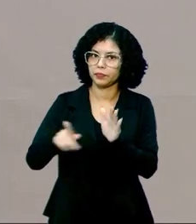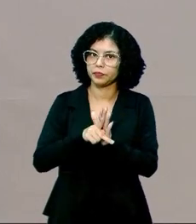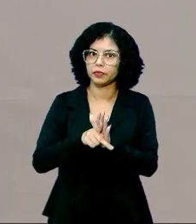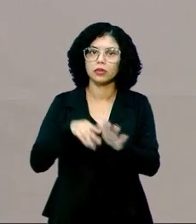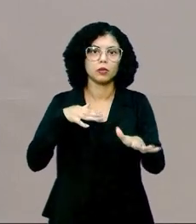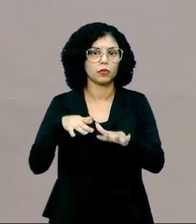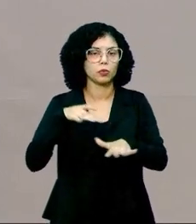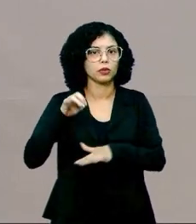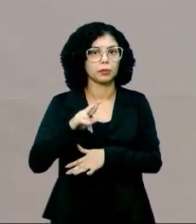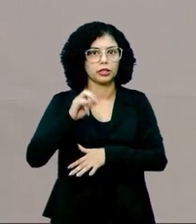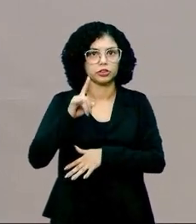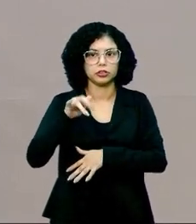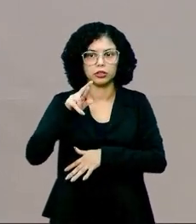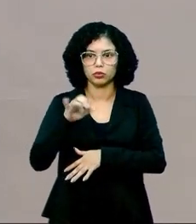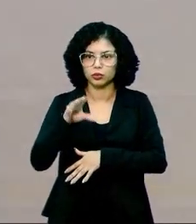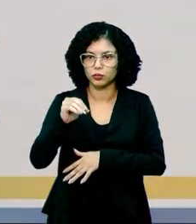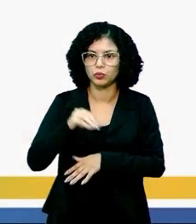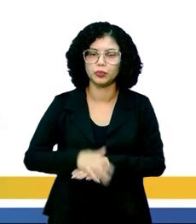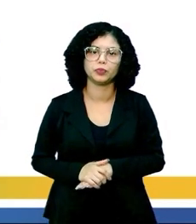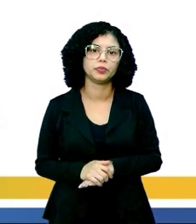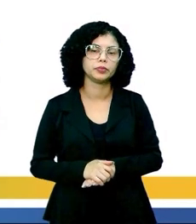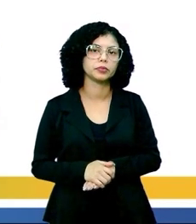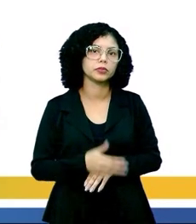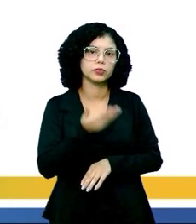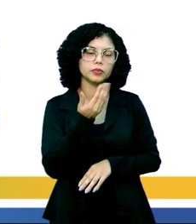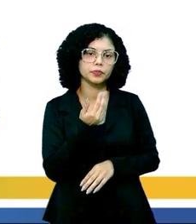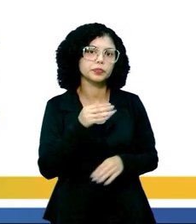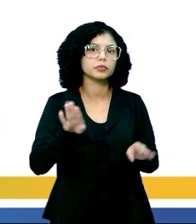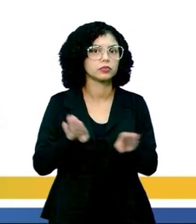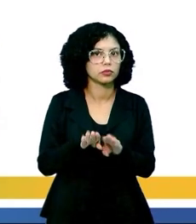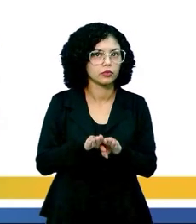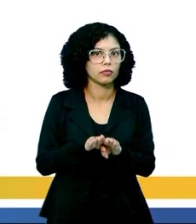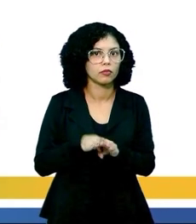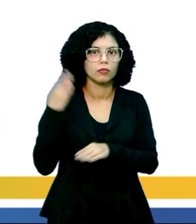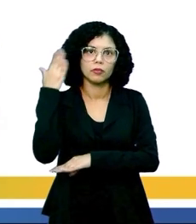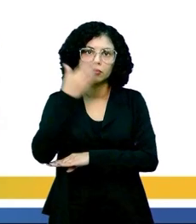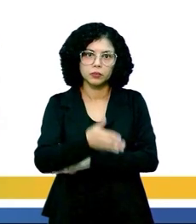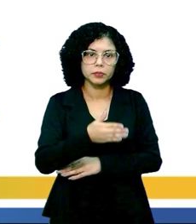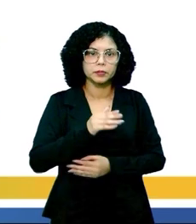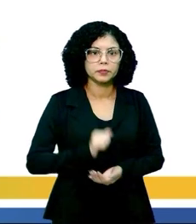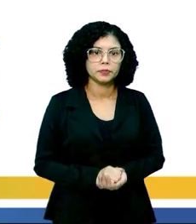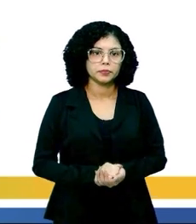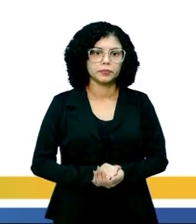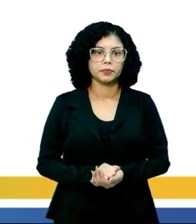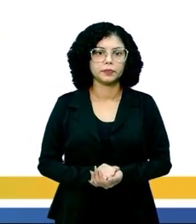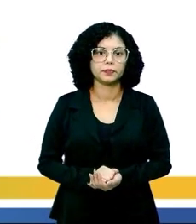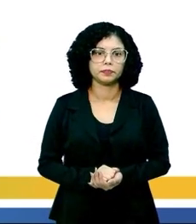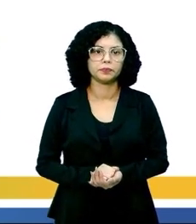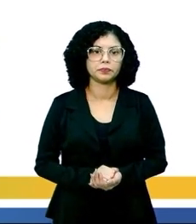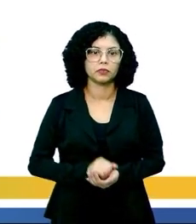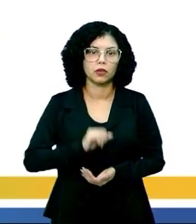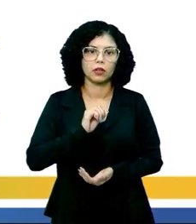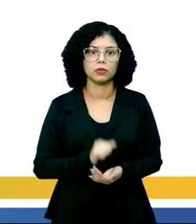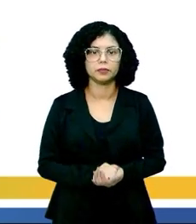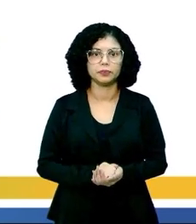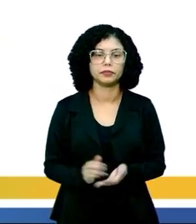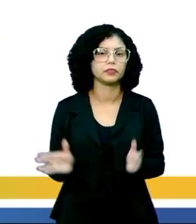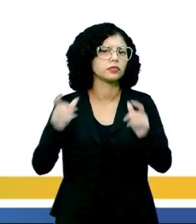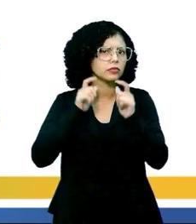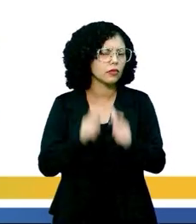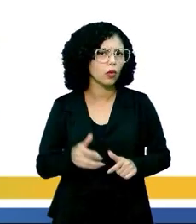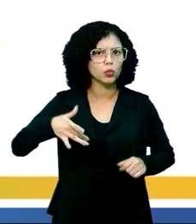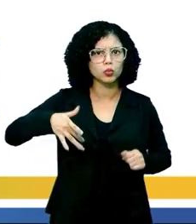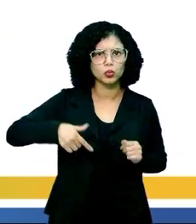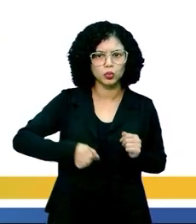peristálticos, tá certo? Para que o alimento siga aí o seu curso, tá? No esôfago, vamos chegar ao